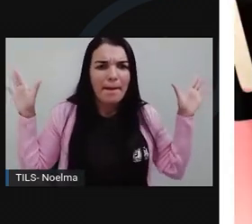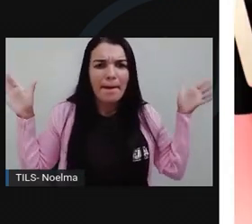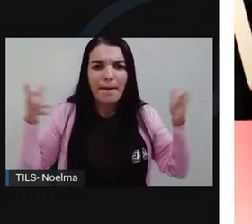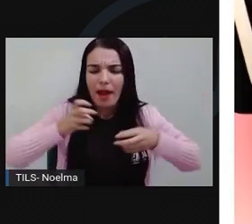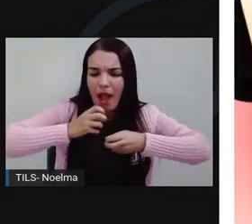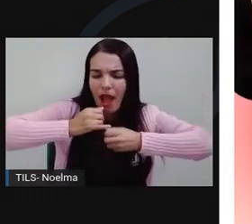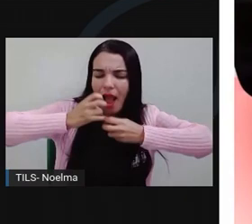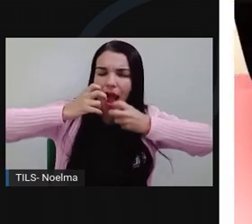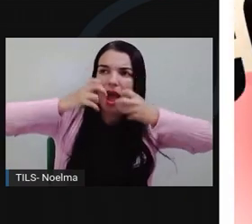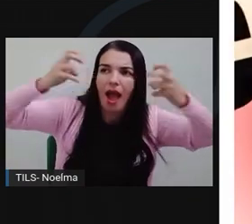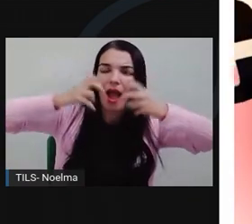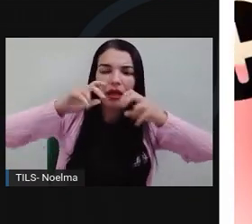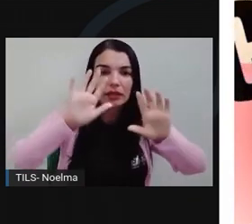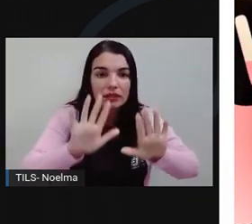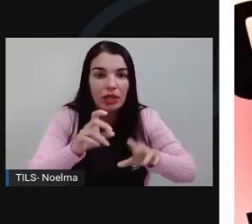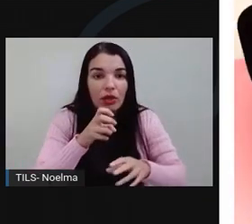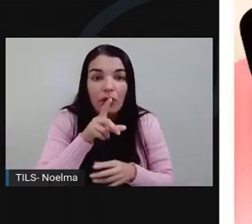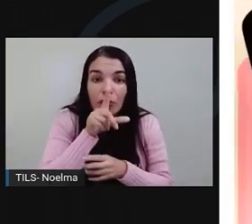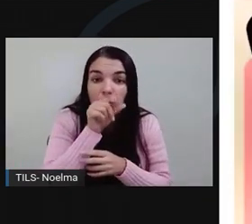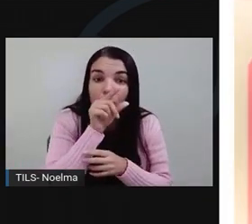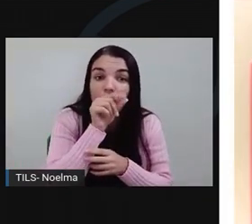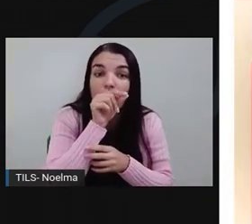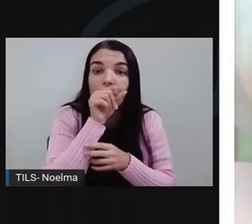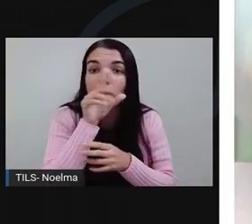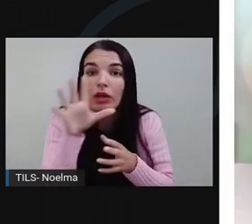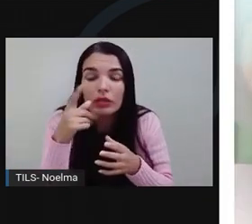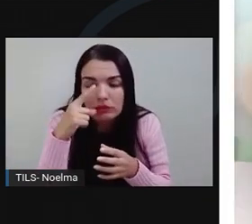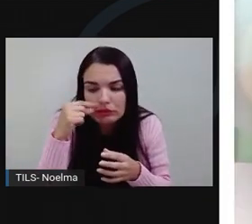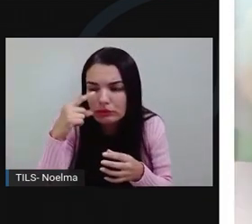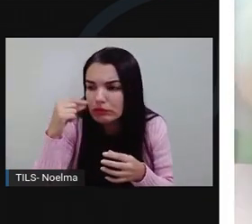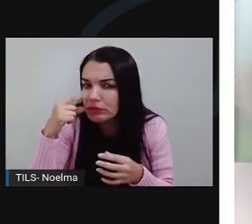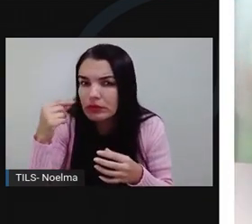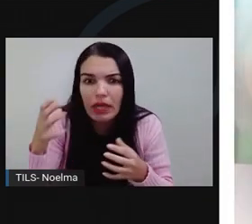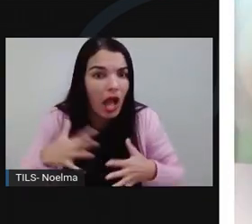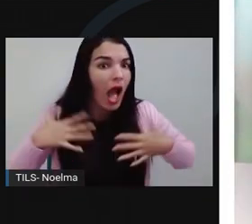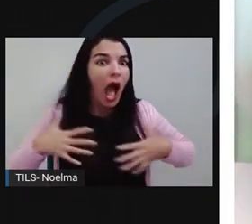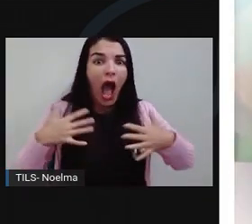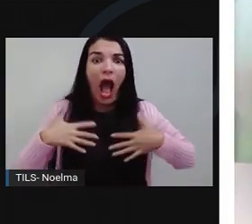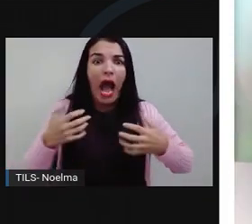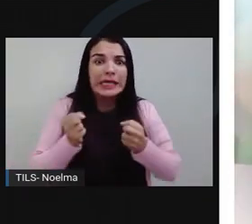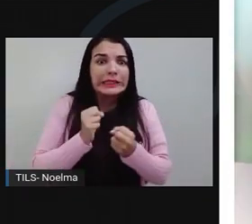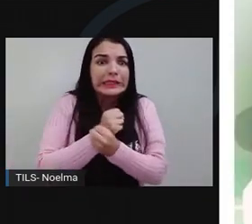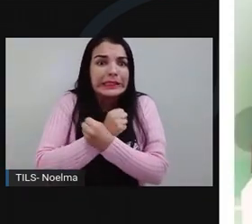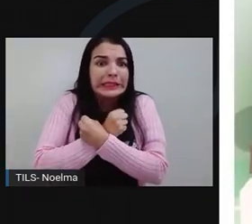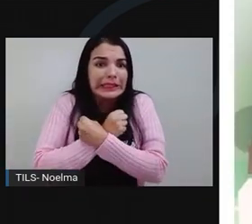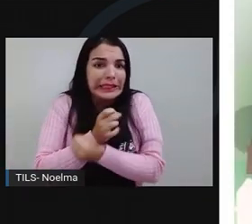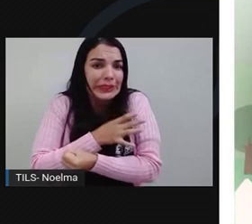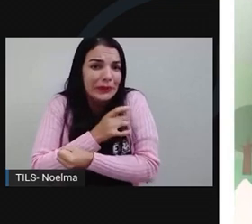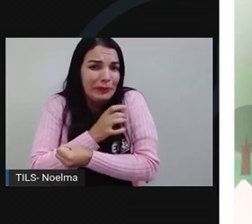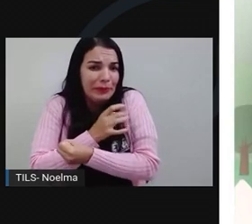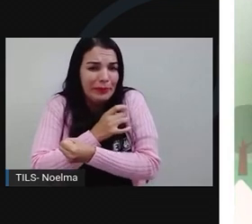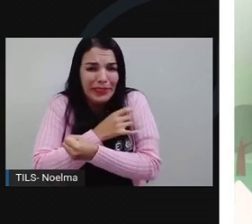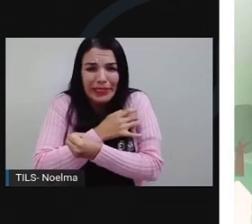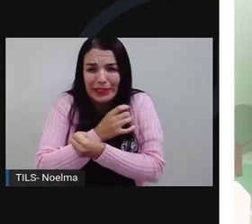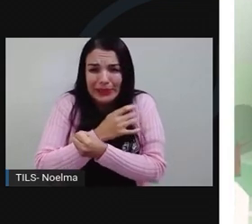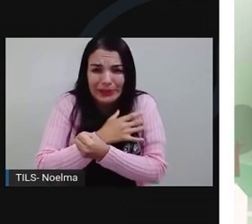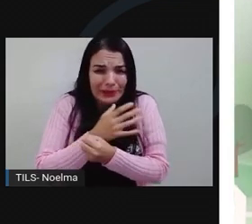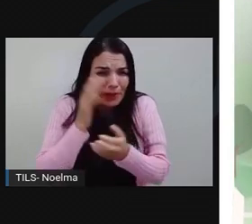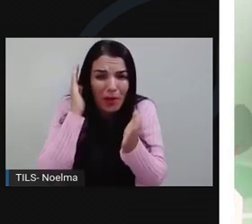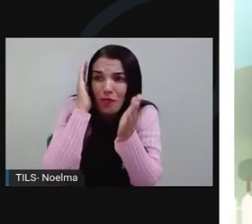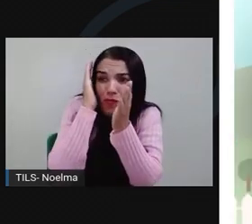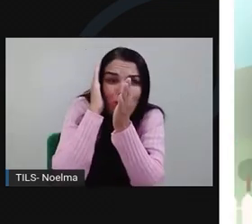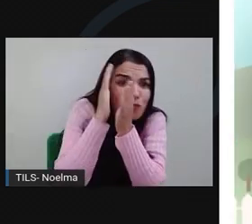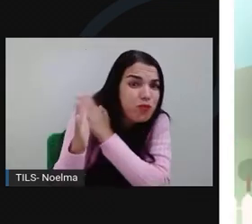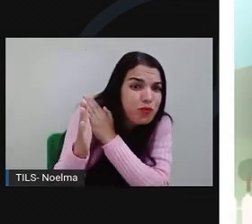O Ratinho por um trisque não morreu de susto. Arrepiou-se todo e disparou como um